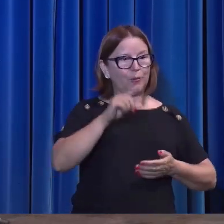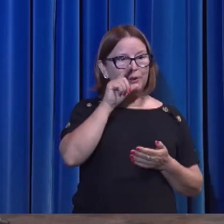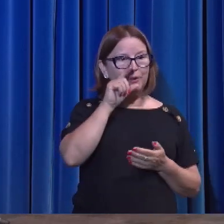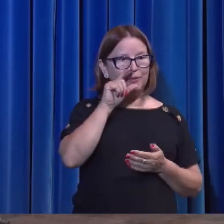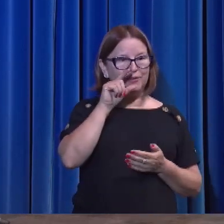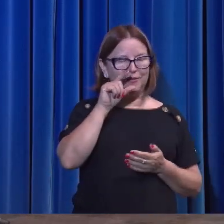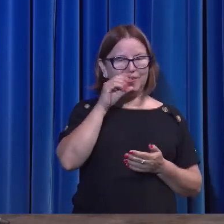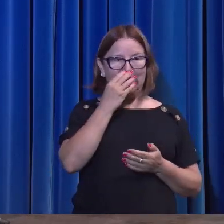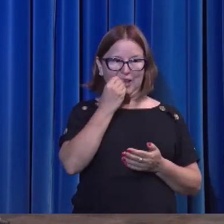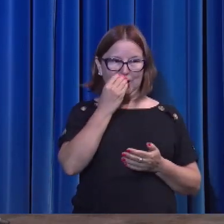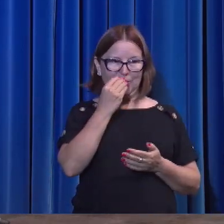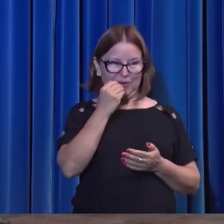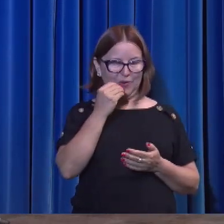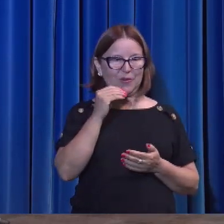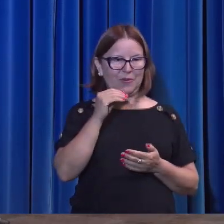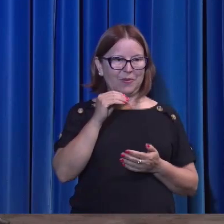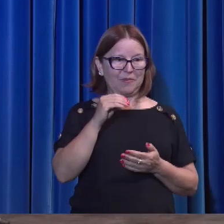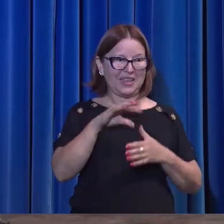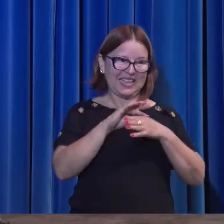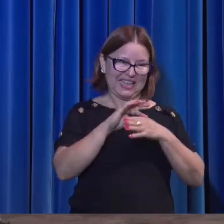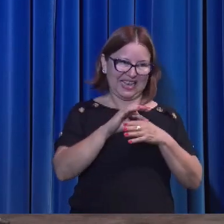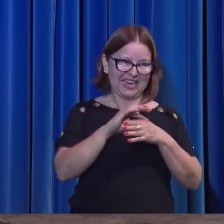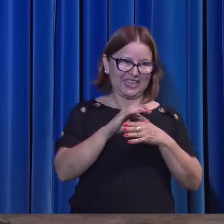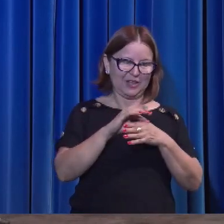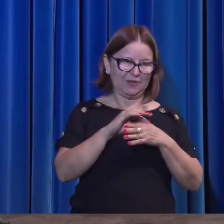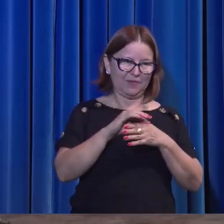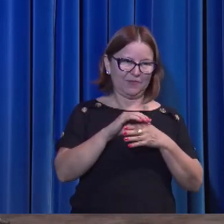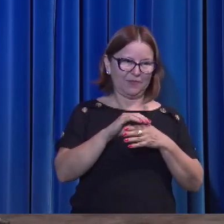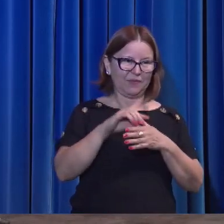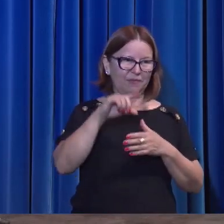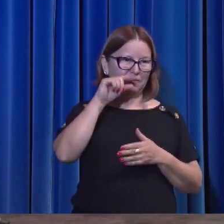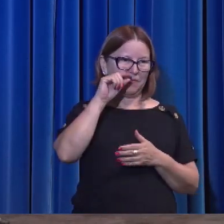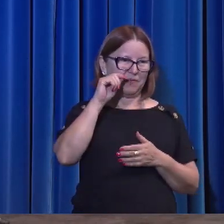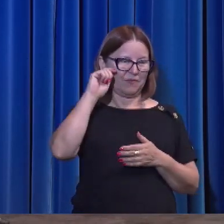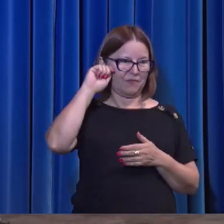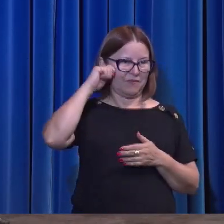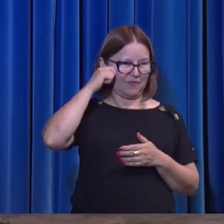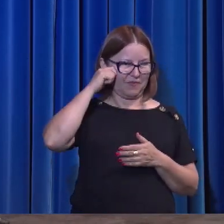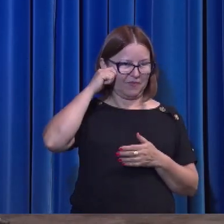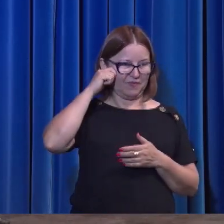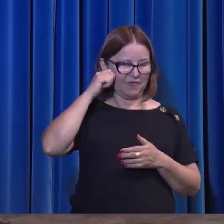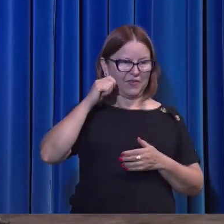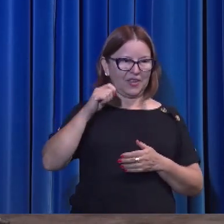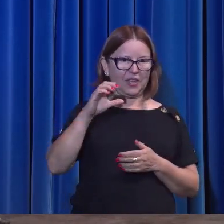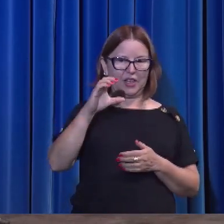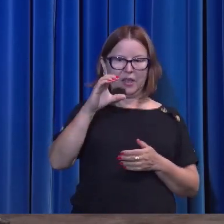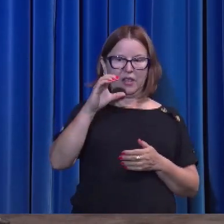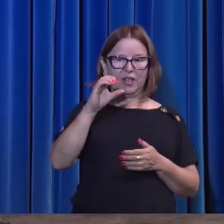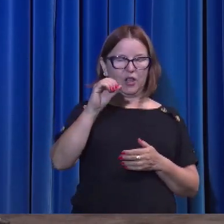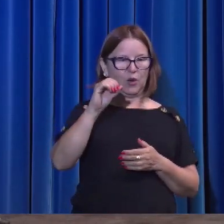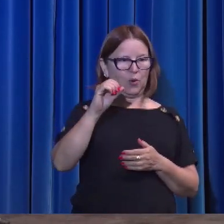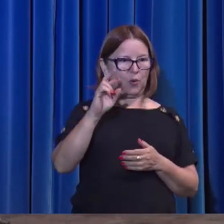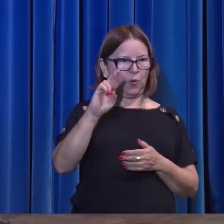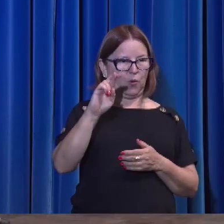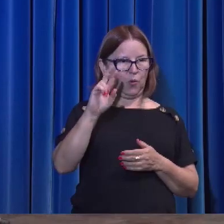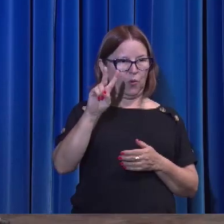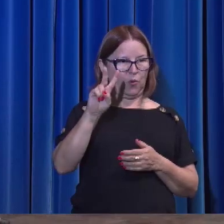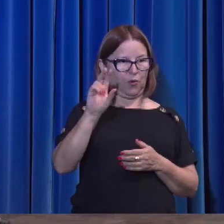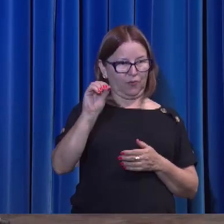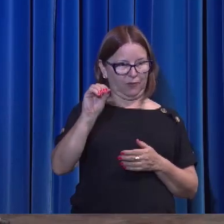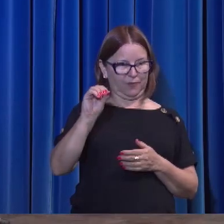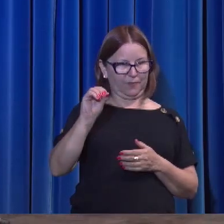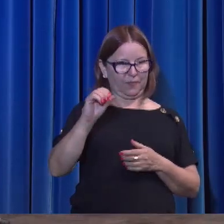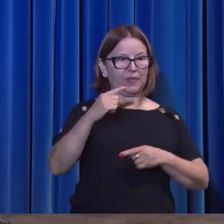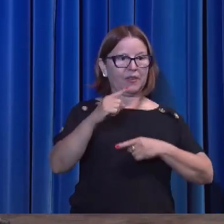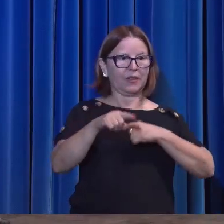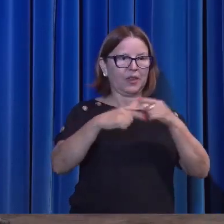Que é onde o corvo, ele é muita figura do maligno que fica no mundo. Agora, ele solta